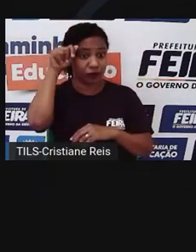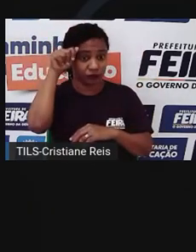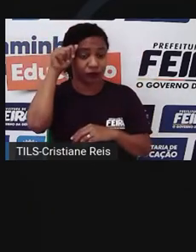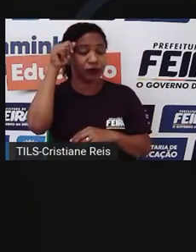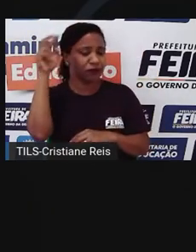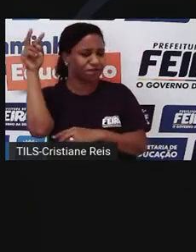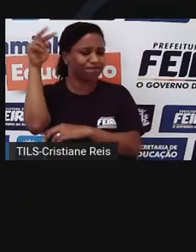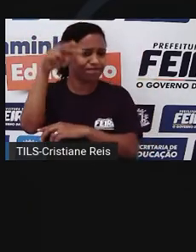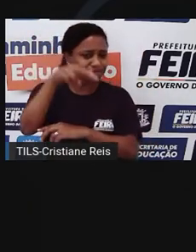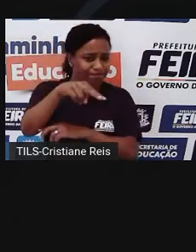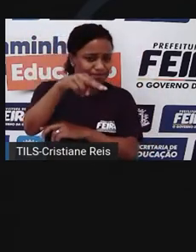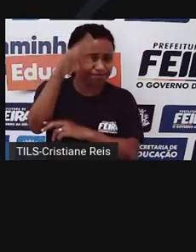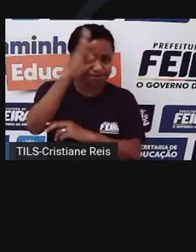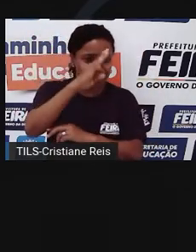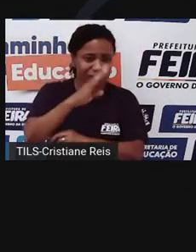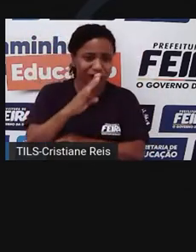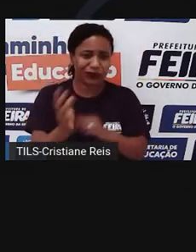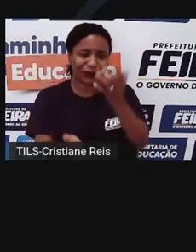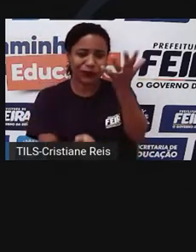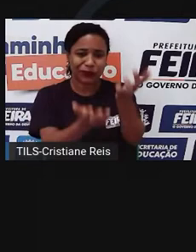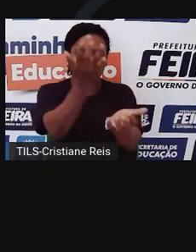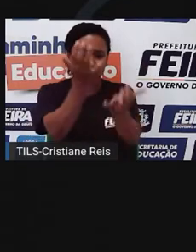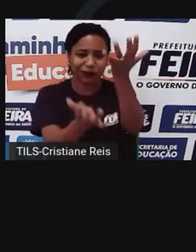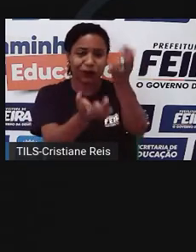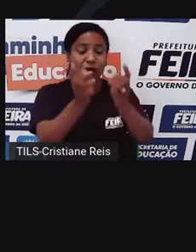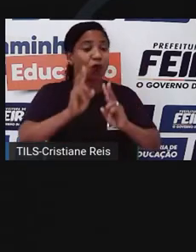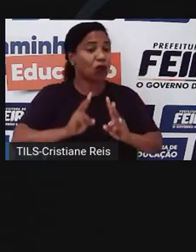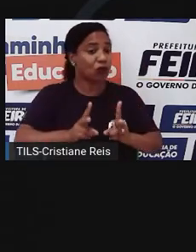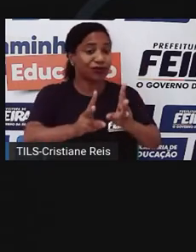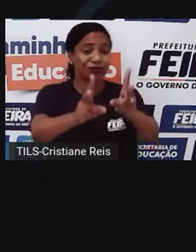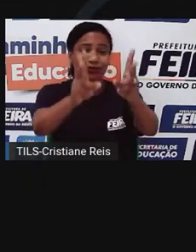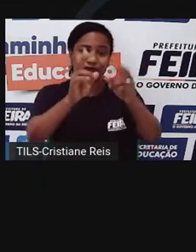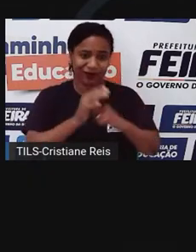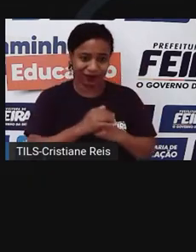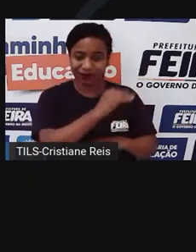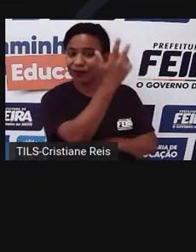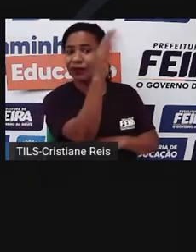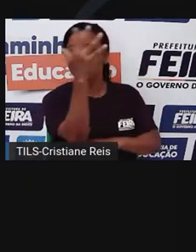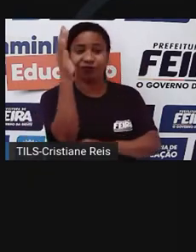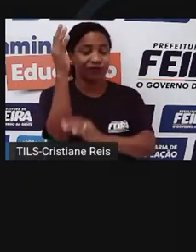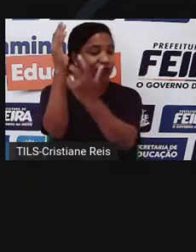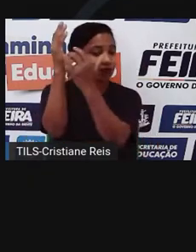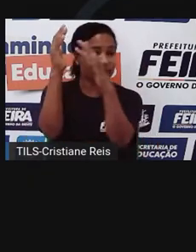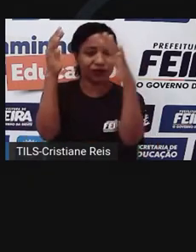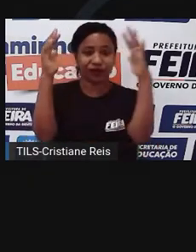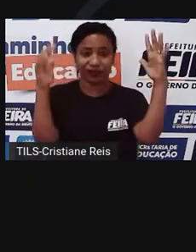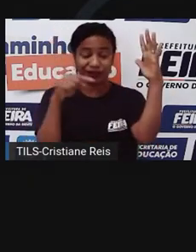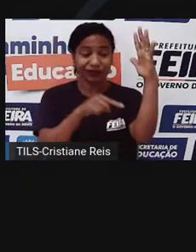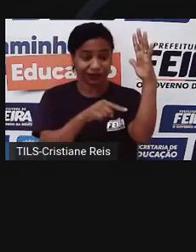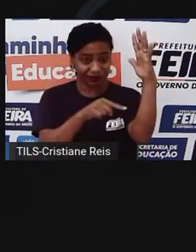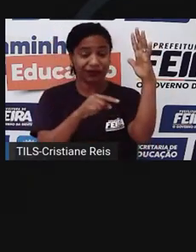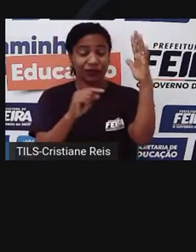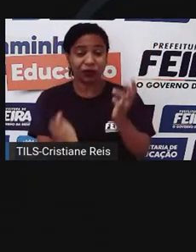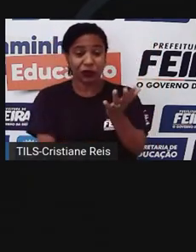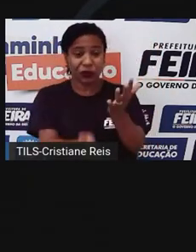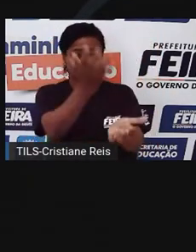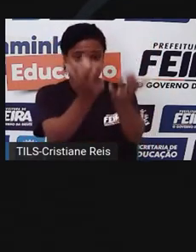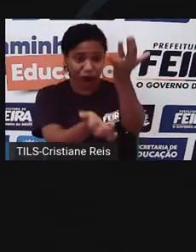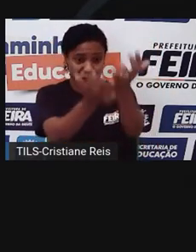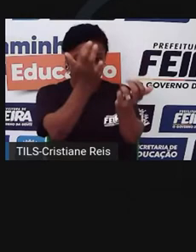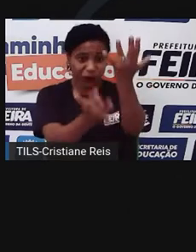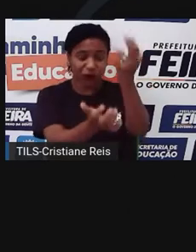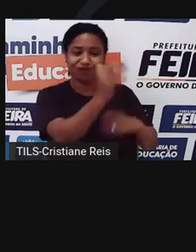desmatamento, ele é permanente, porque a floresta, ao ter todo o seu bioma destruído, ela